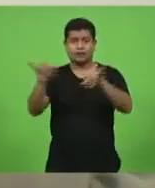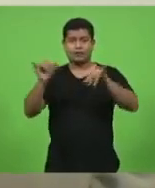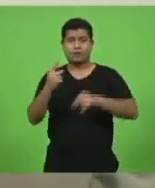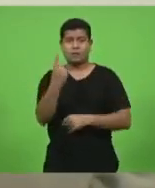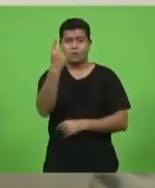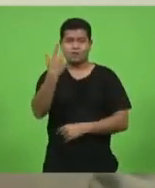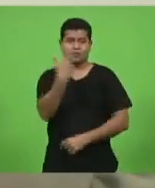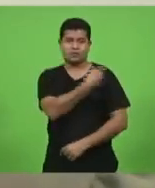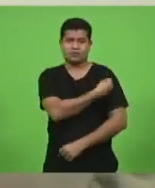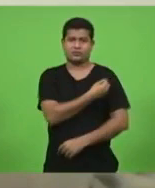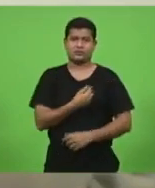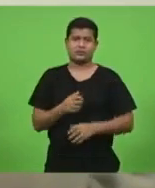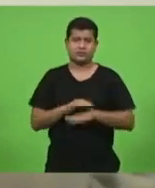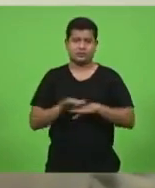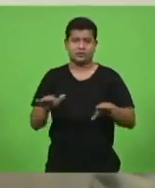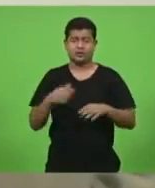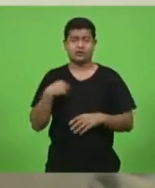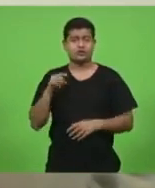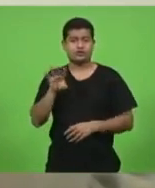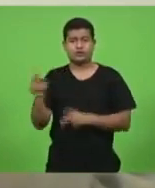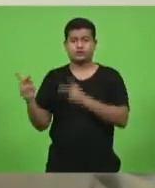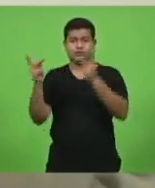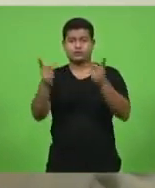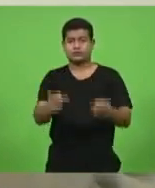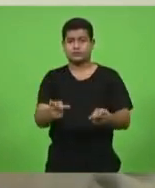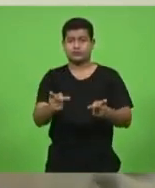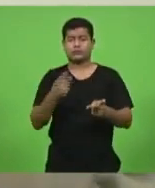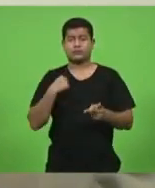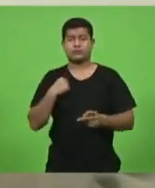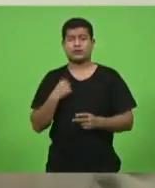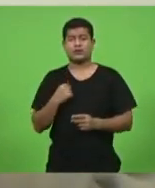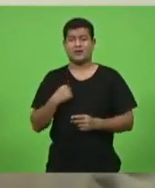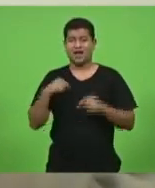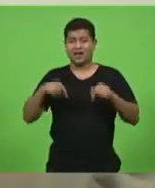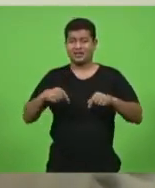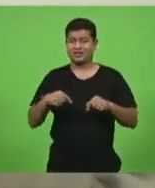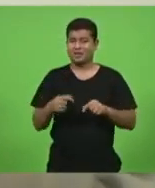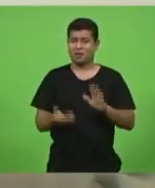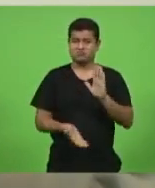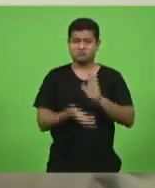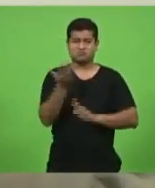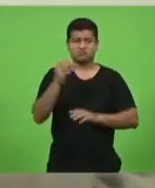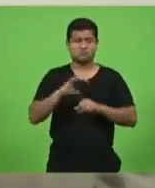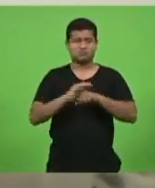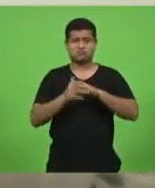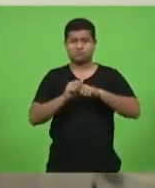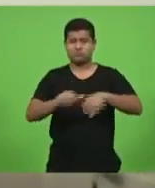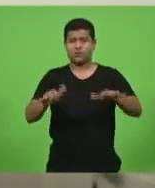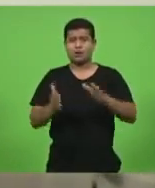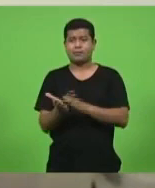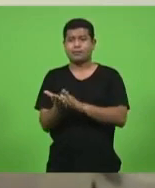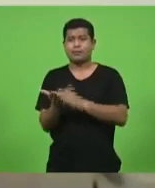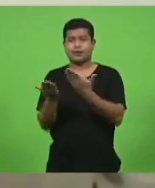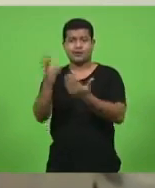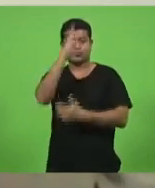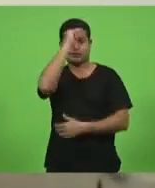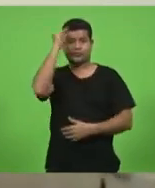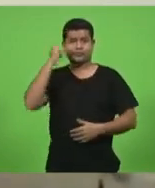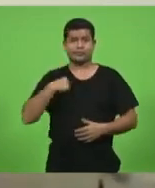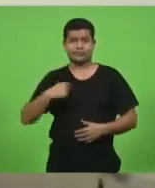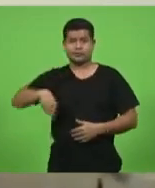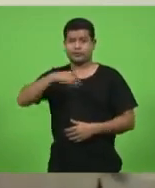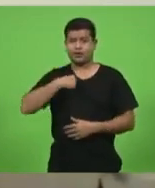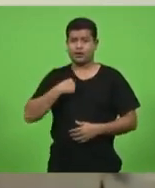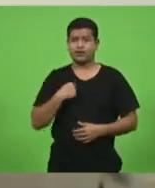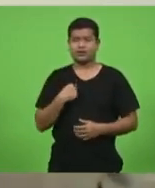vacina apenas veio a Chapecó no ápice da pandemia para parabenizar o prefeito e nós vamos dar uma